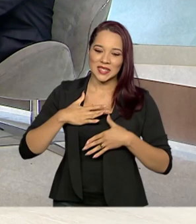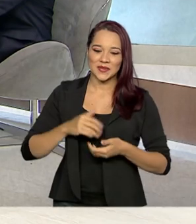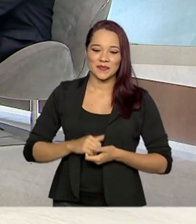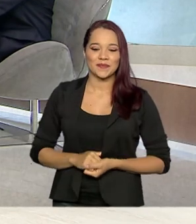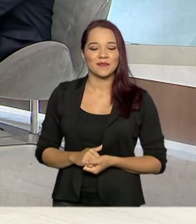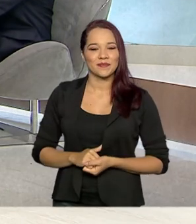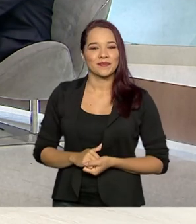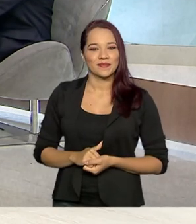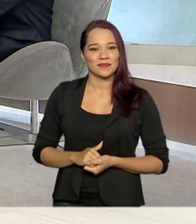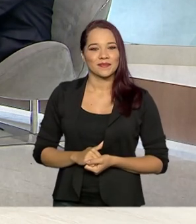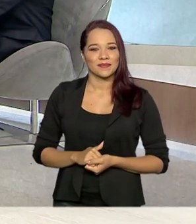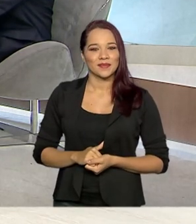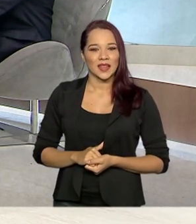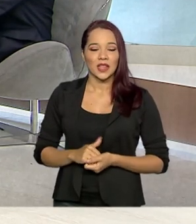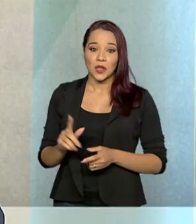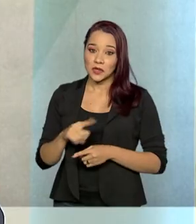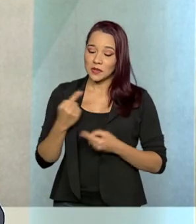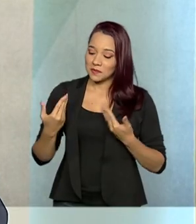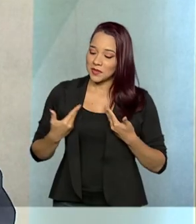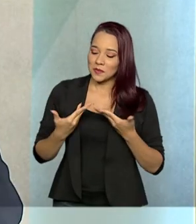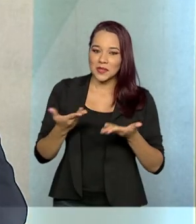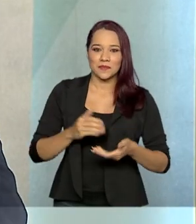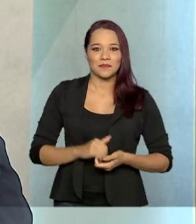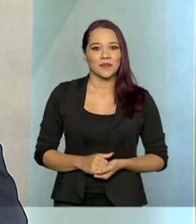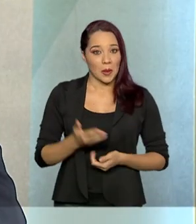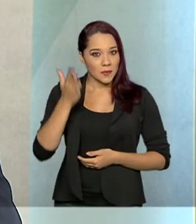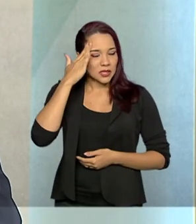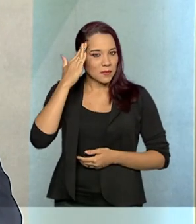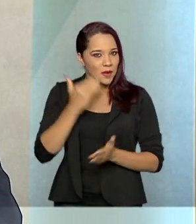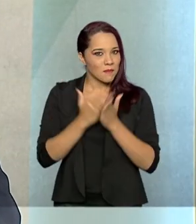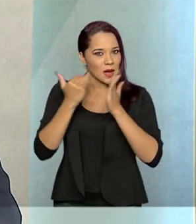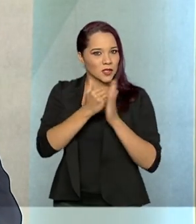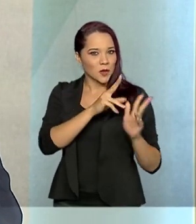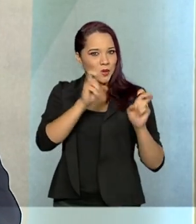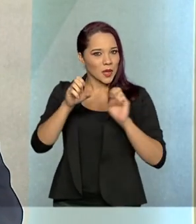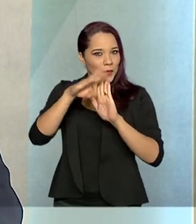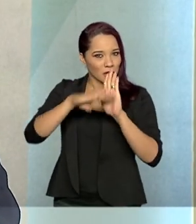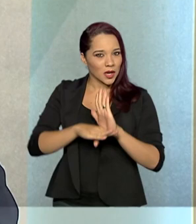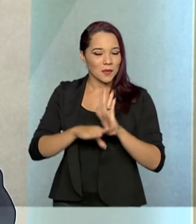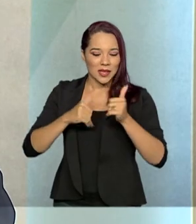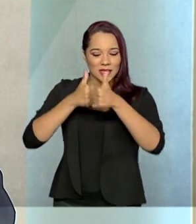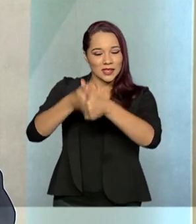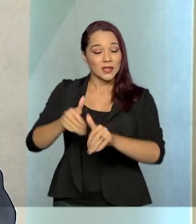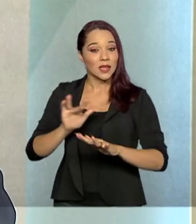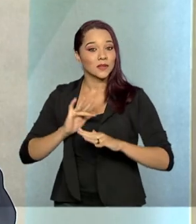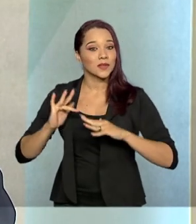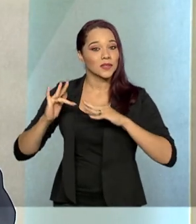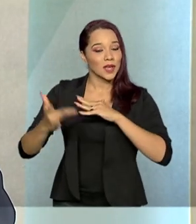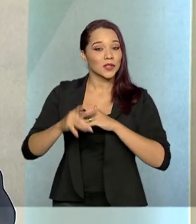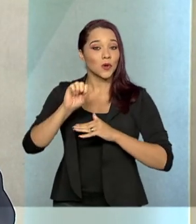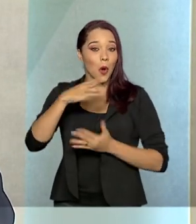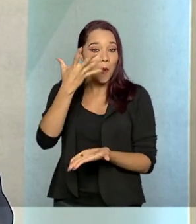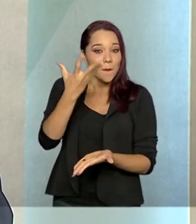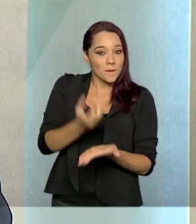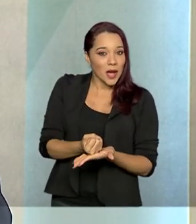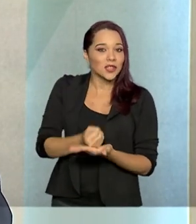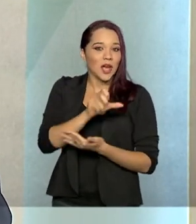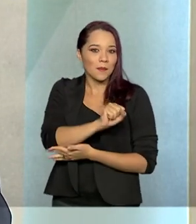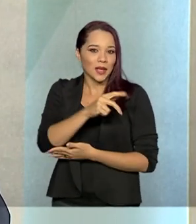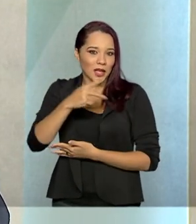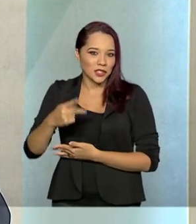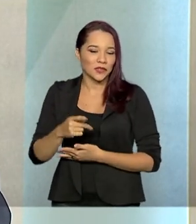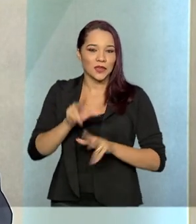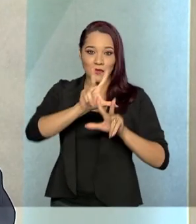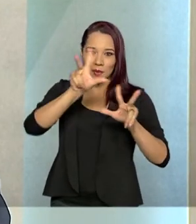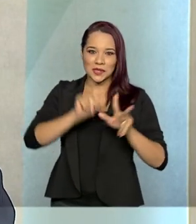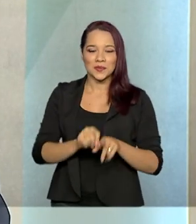obrigada, foi um prazer, estamos à disposição. E para saber mais sobre o nosso programa, siga as nossas redes sociais ou baixe o TV Brasil Play.